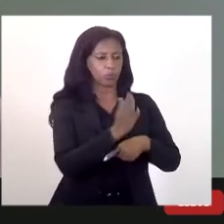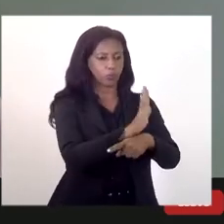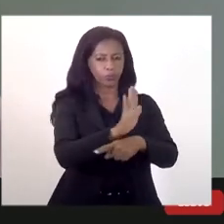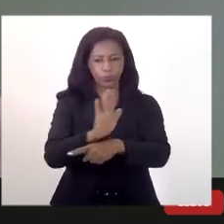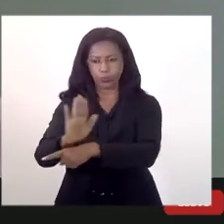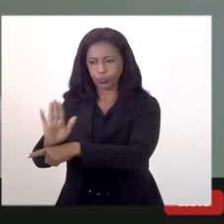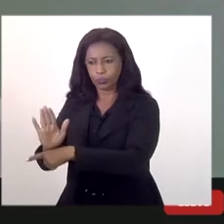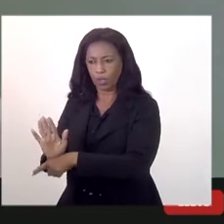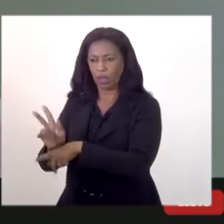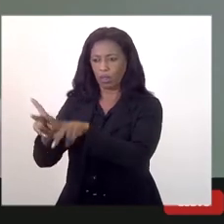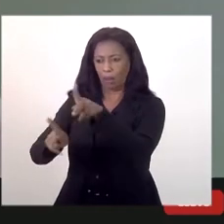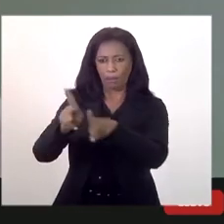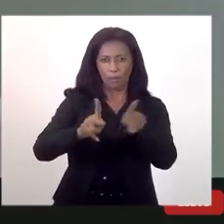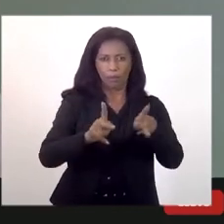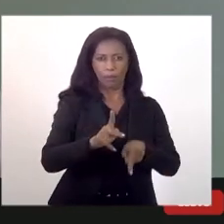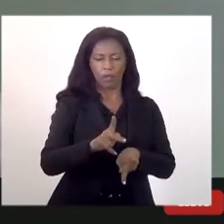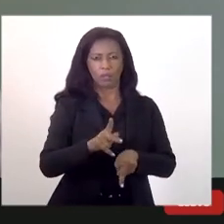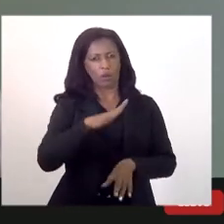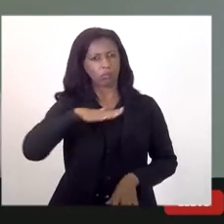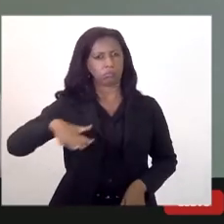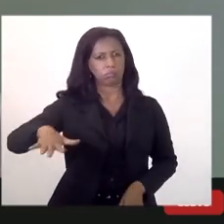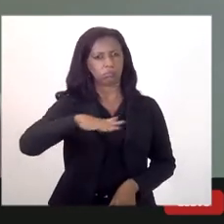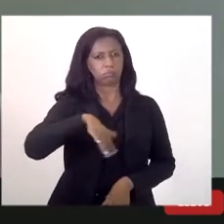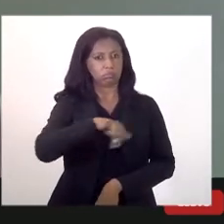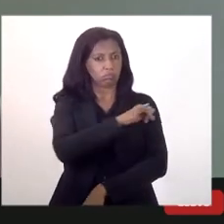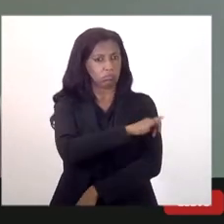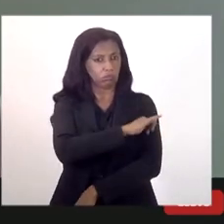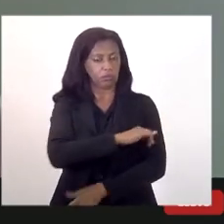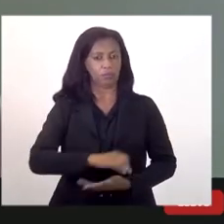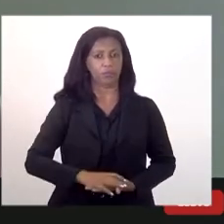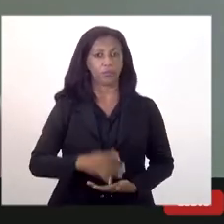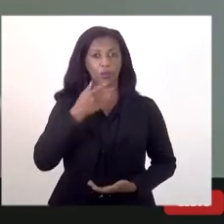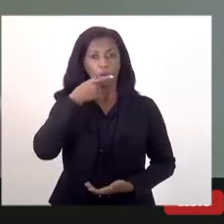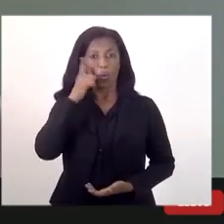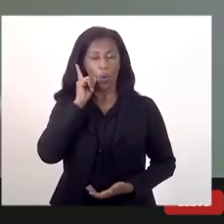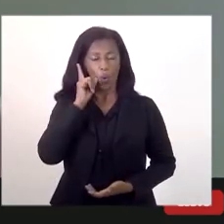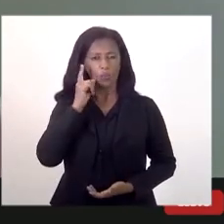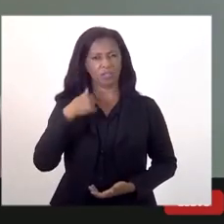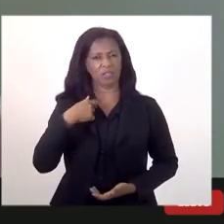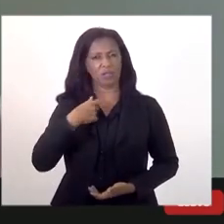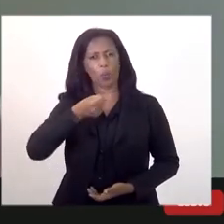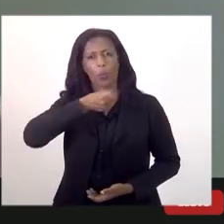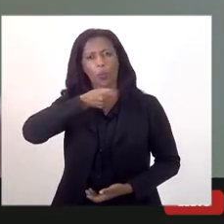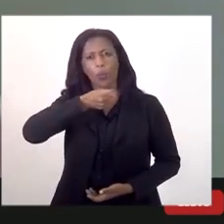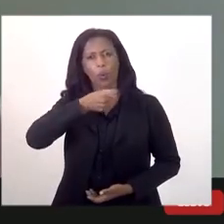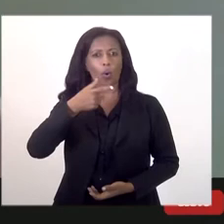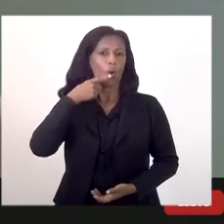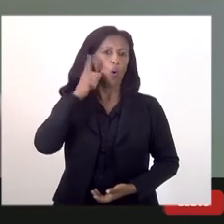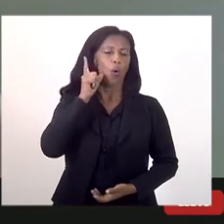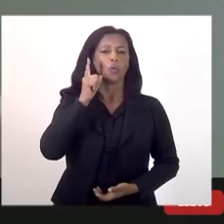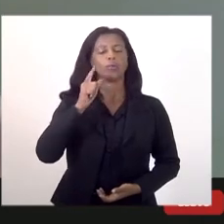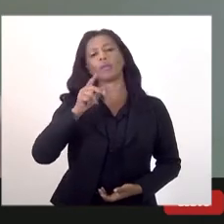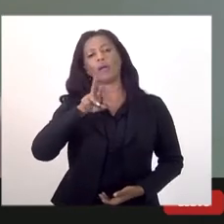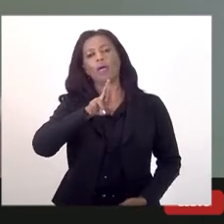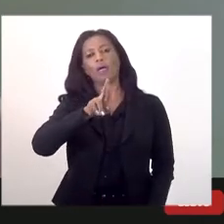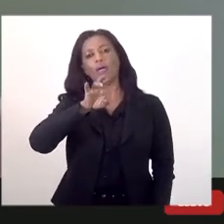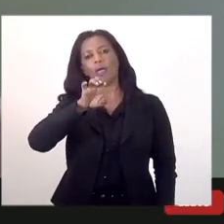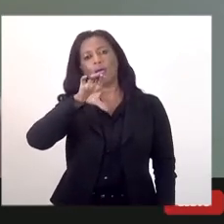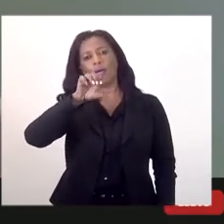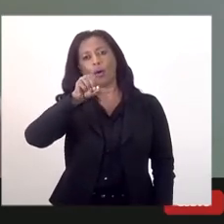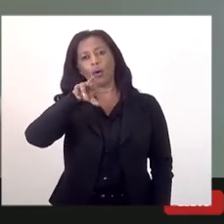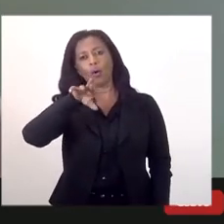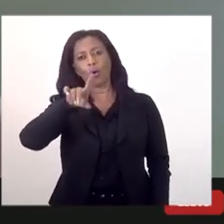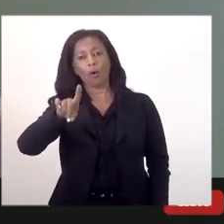da população fluminense. Ontem mesmo eu dei uma entrevista para a Record, falando sobre o Caged, crescimento